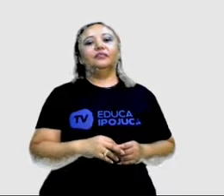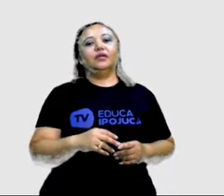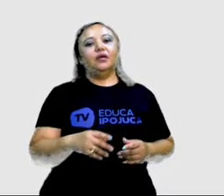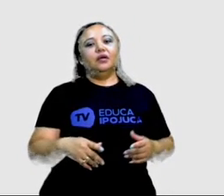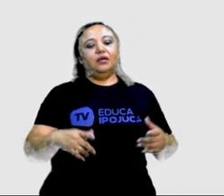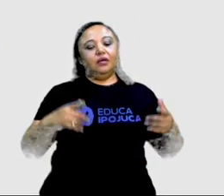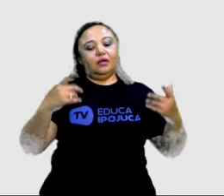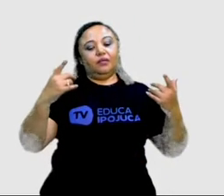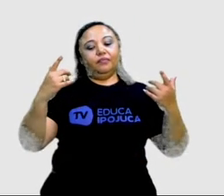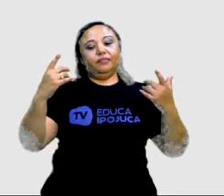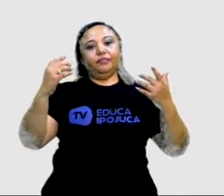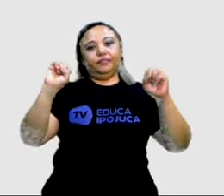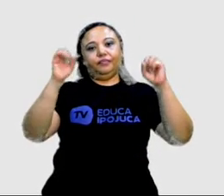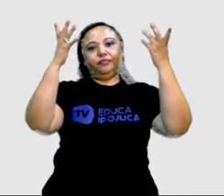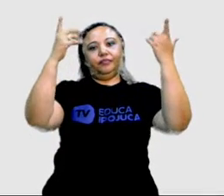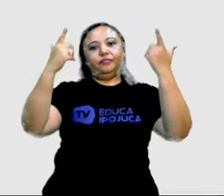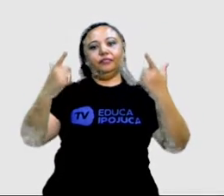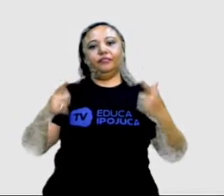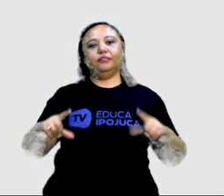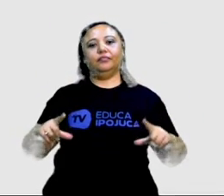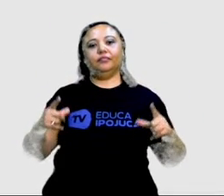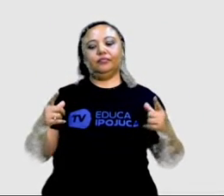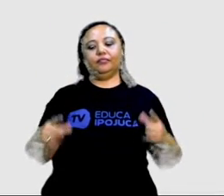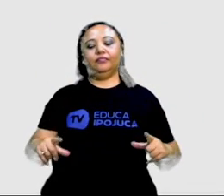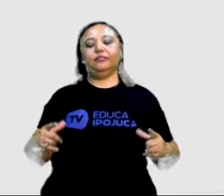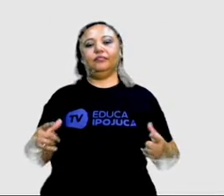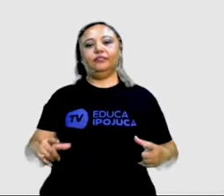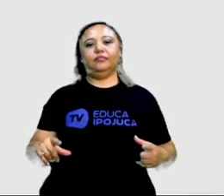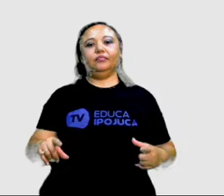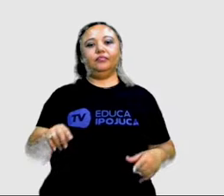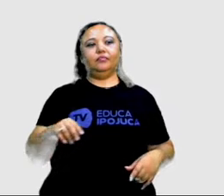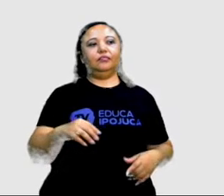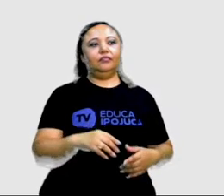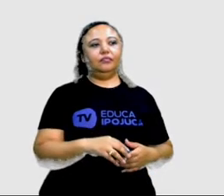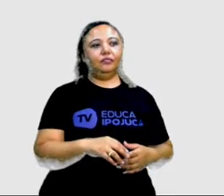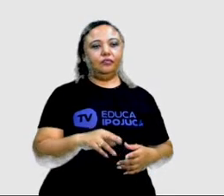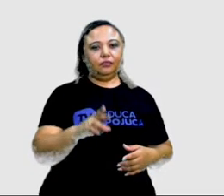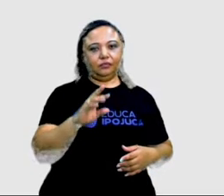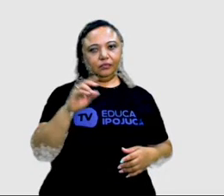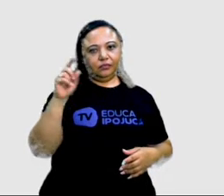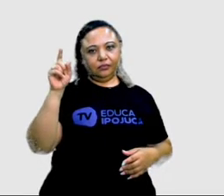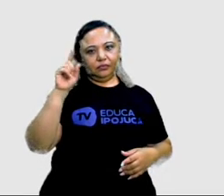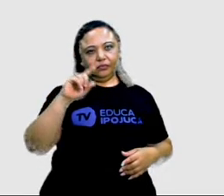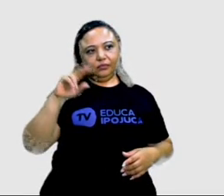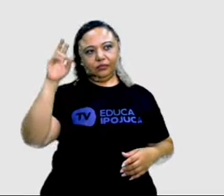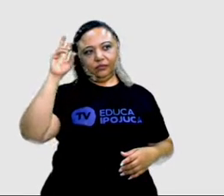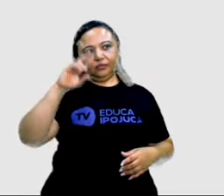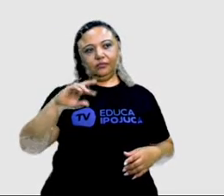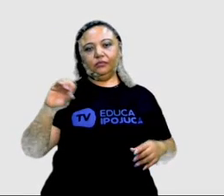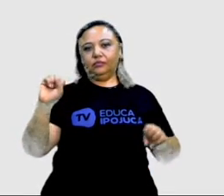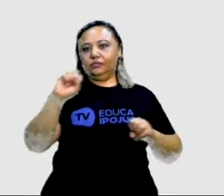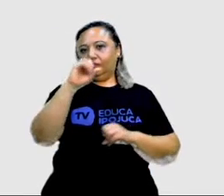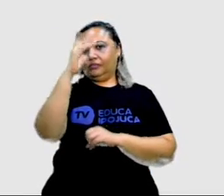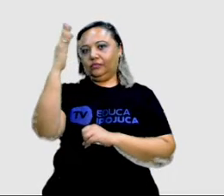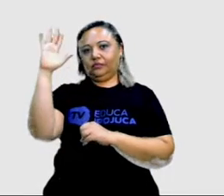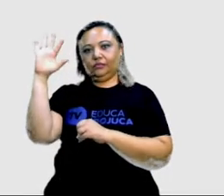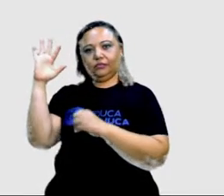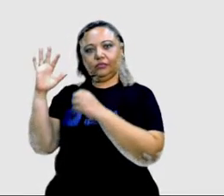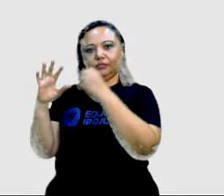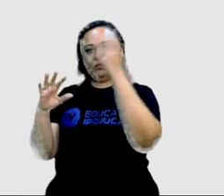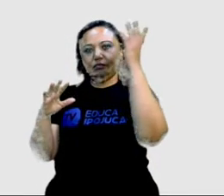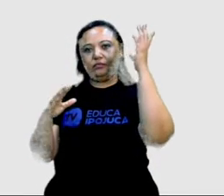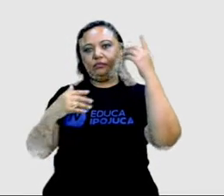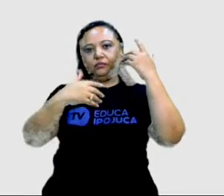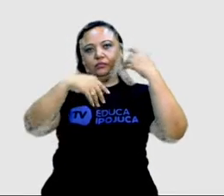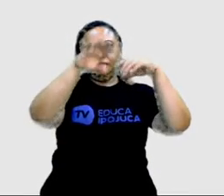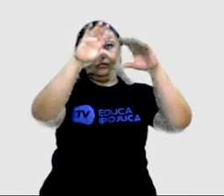Onde foi a festa? Você sabe onde foi a festa? Aí você vai, né? Foi na floresta, foi no céu,